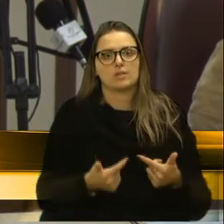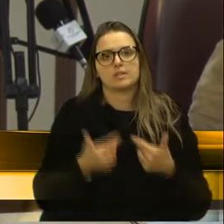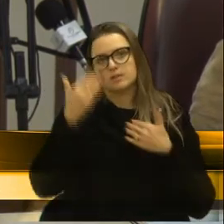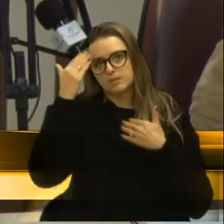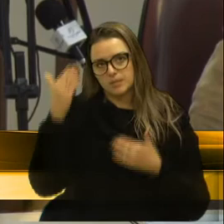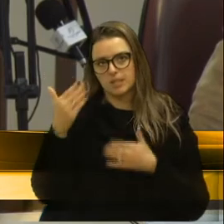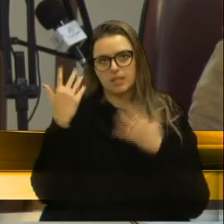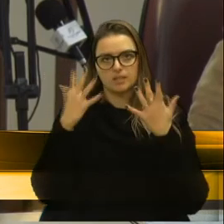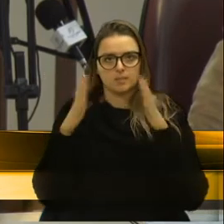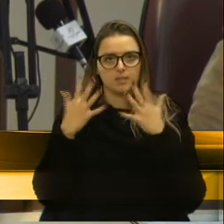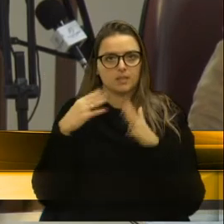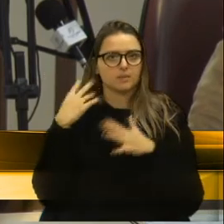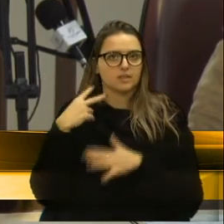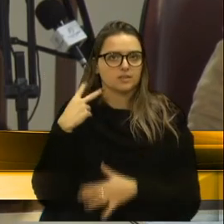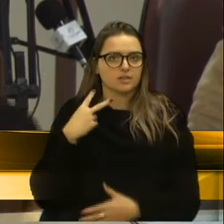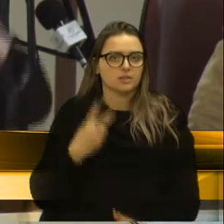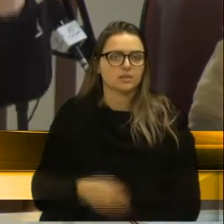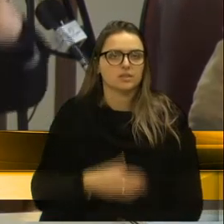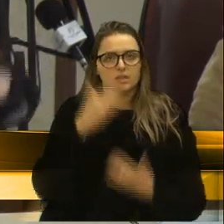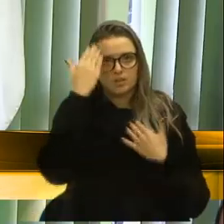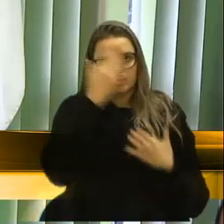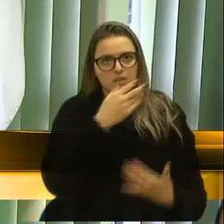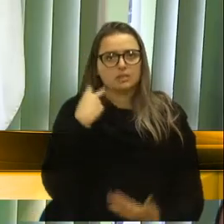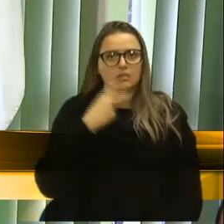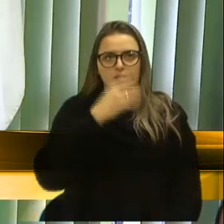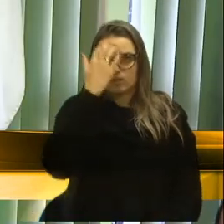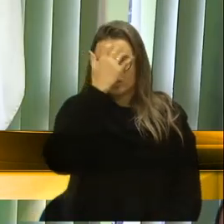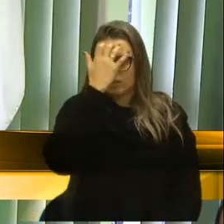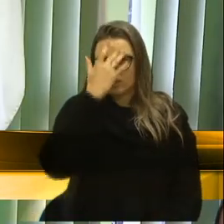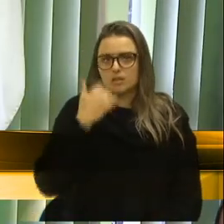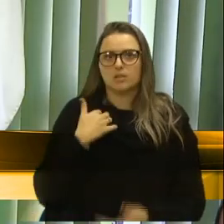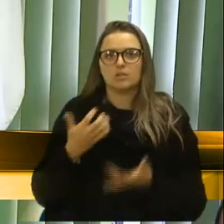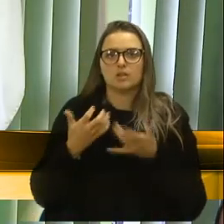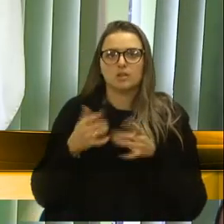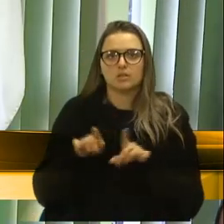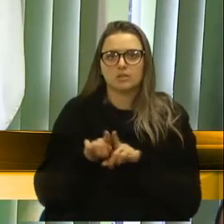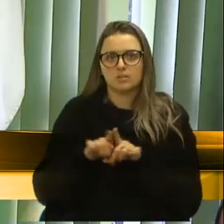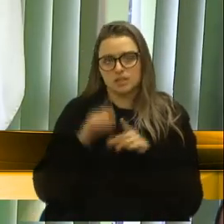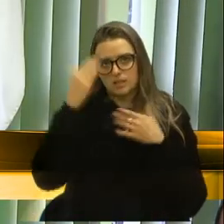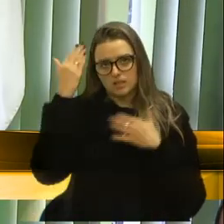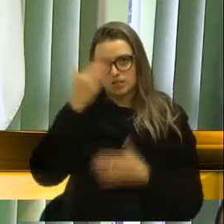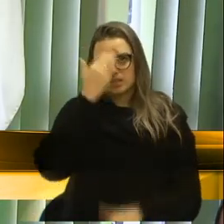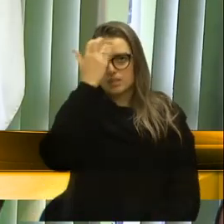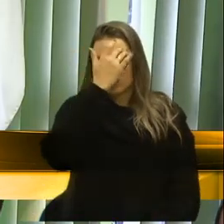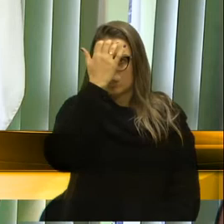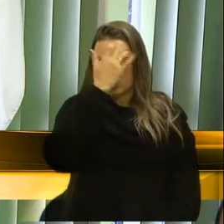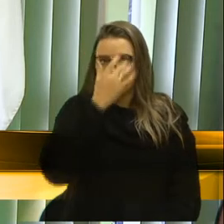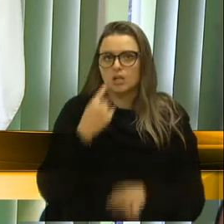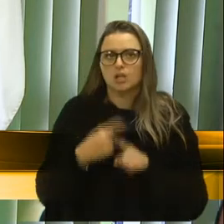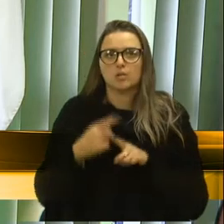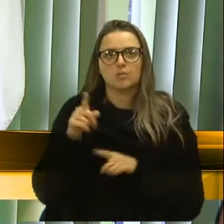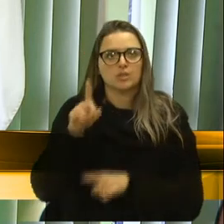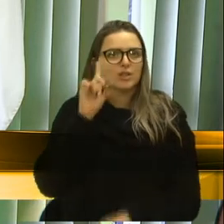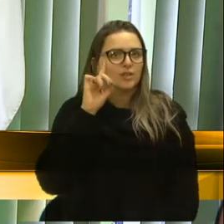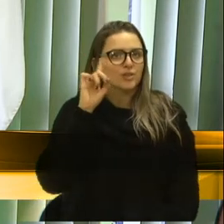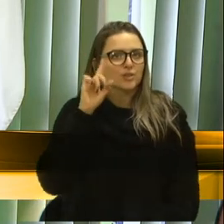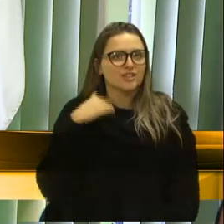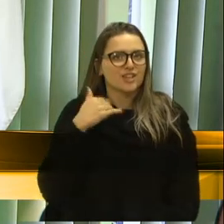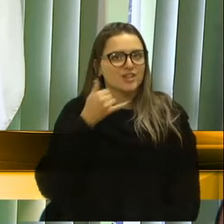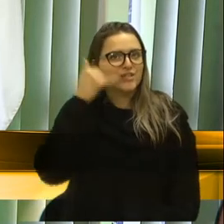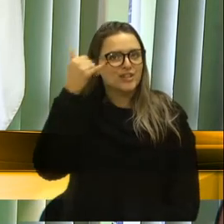Obrigado e parabéns, vereador Clóvis. Obrigado, vereador Adiló. Quero agradecer ao vereador Adiló também, porque todos os dias estou ligando para o senhor,